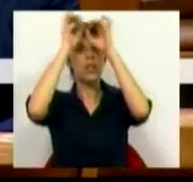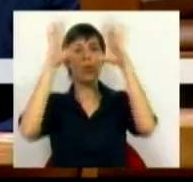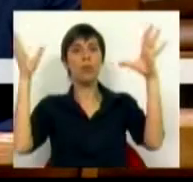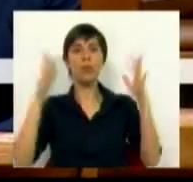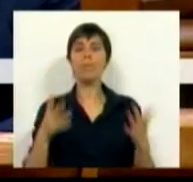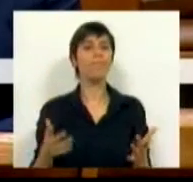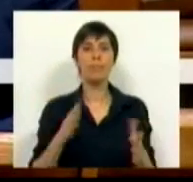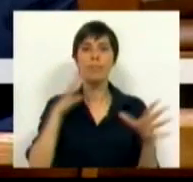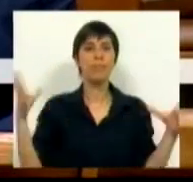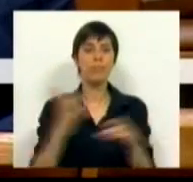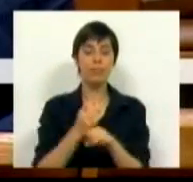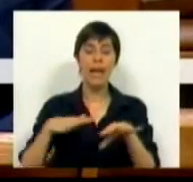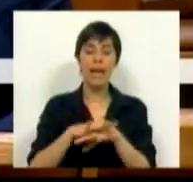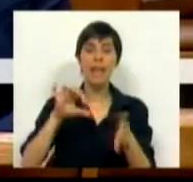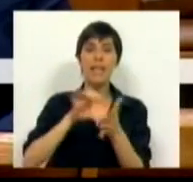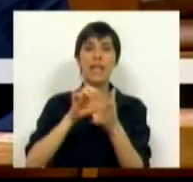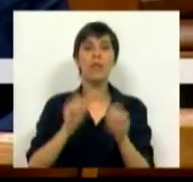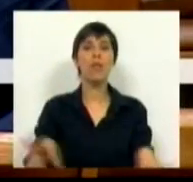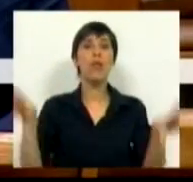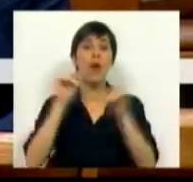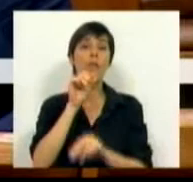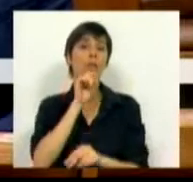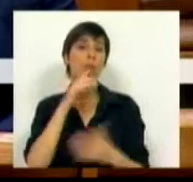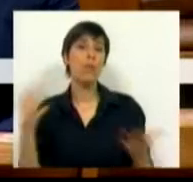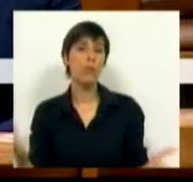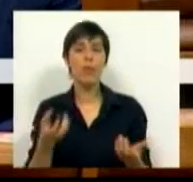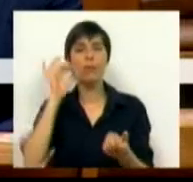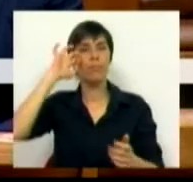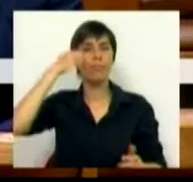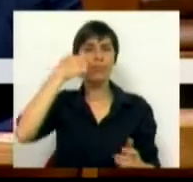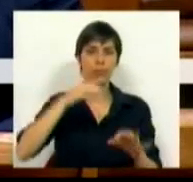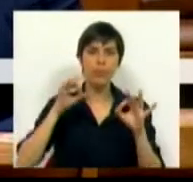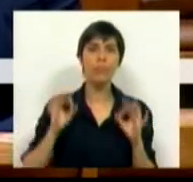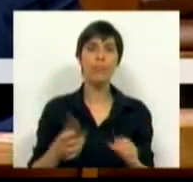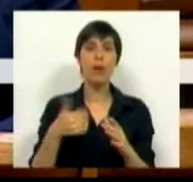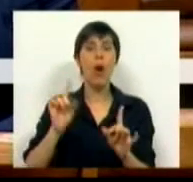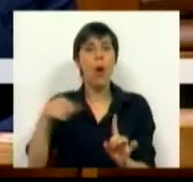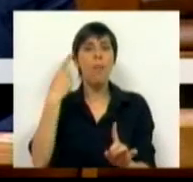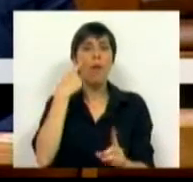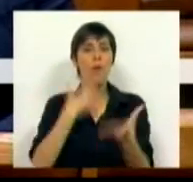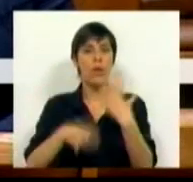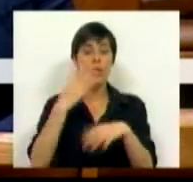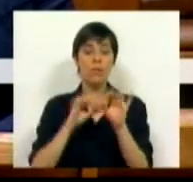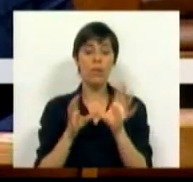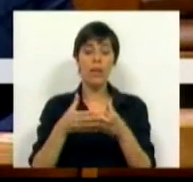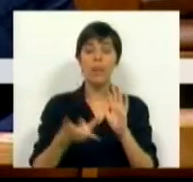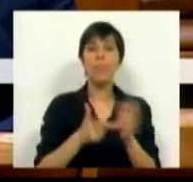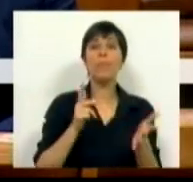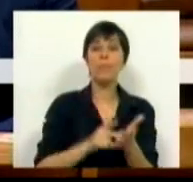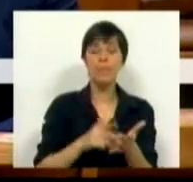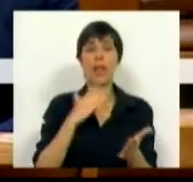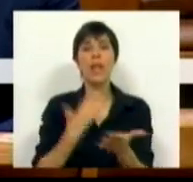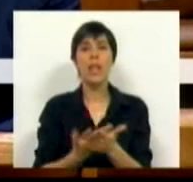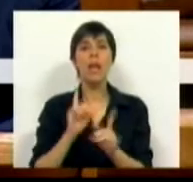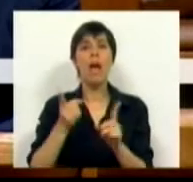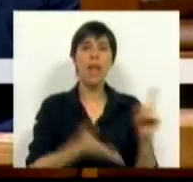dizimou a rede dos centros de novas oportunidades, desperdiçou o capital de conhecimento das equipas técnicas e